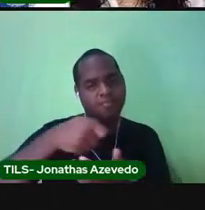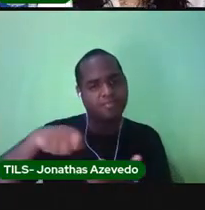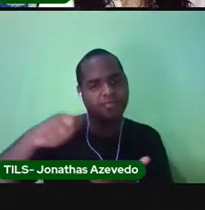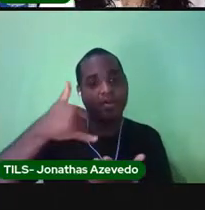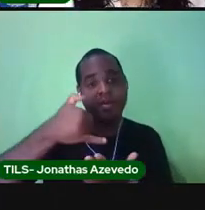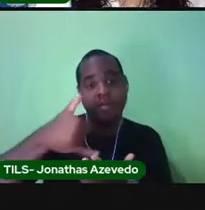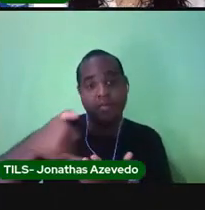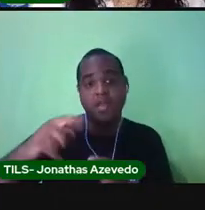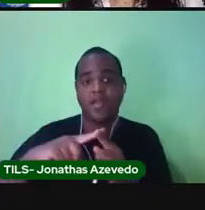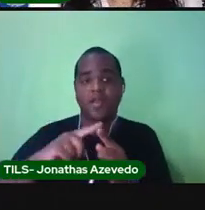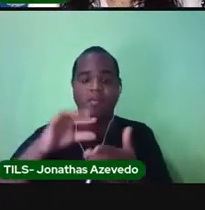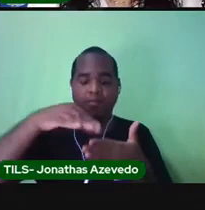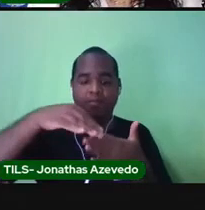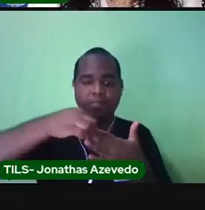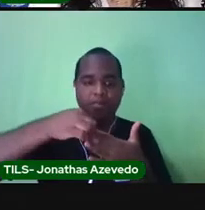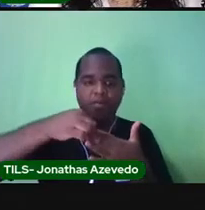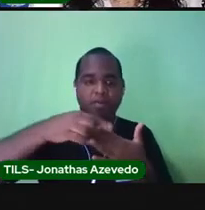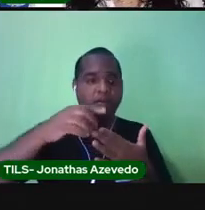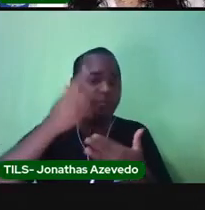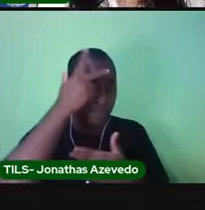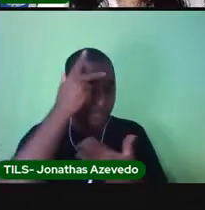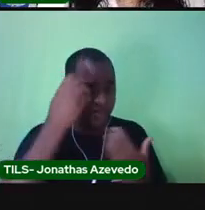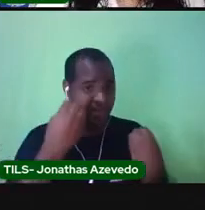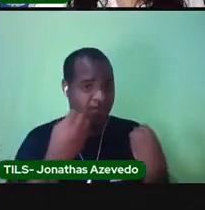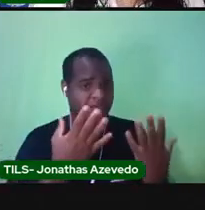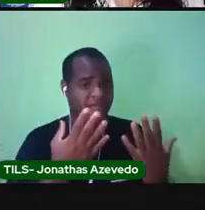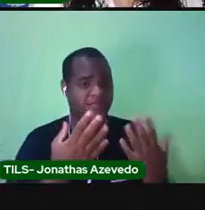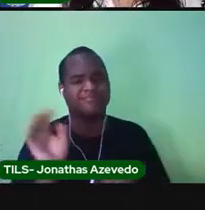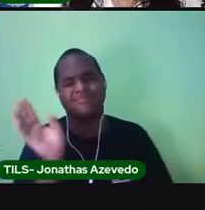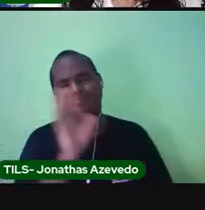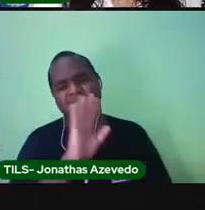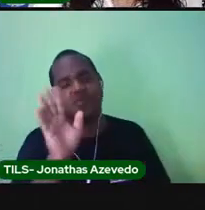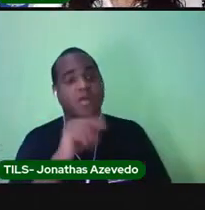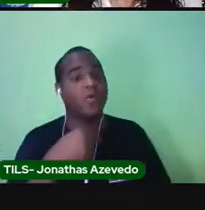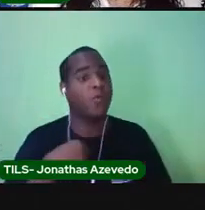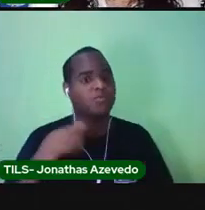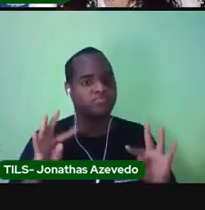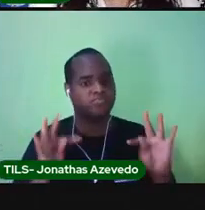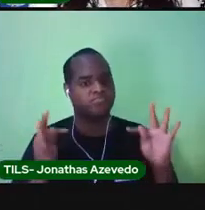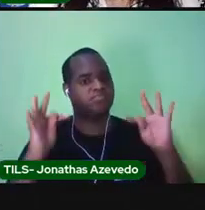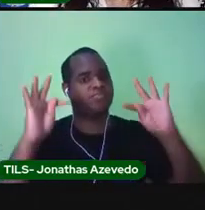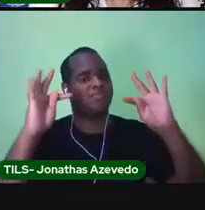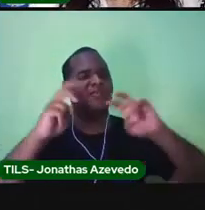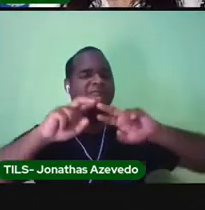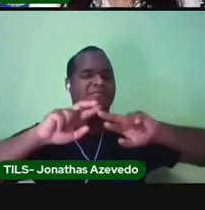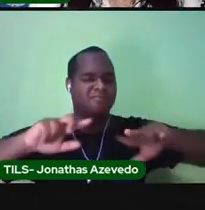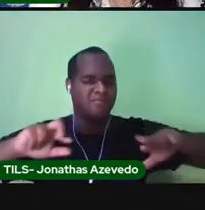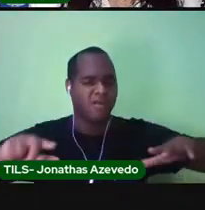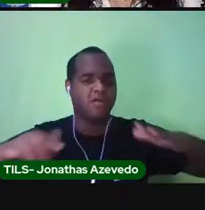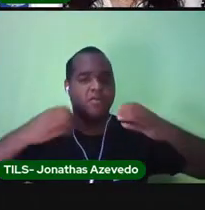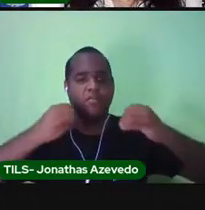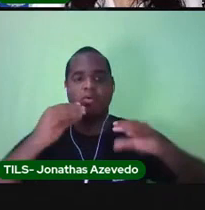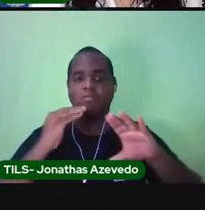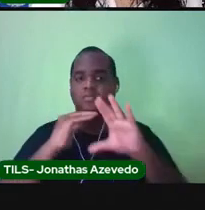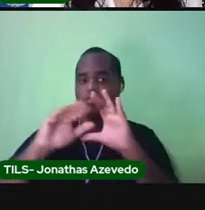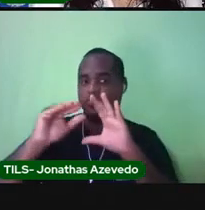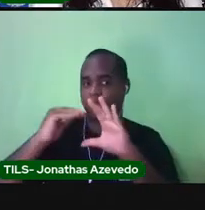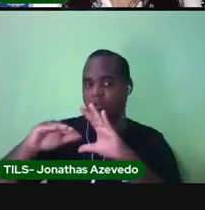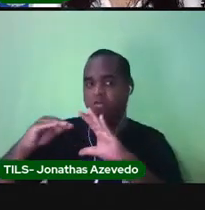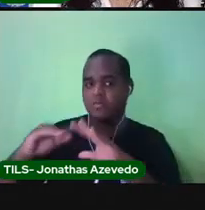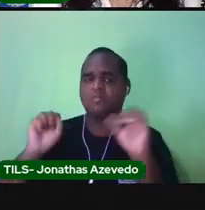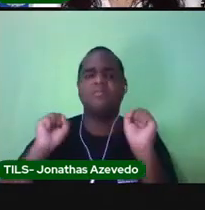não é só grampeando para entregar uma pessoa. Hoje, com a tecnologia, nós podemos enviar bilhetes